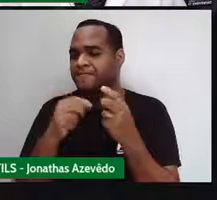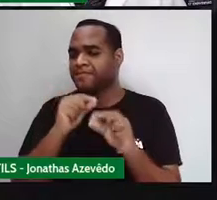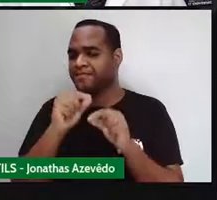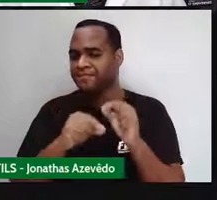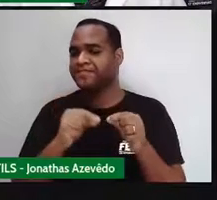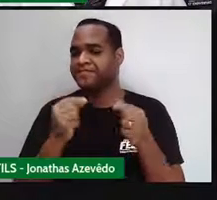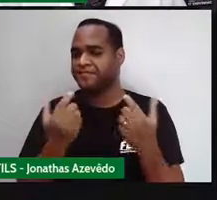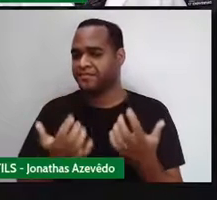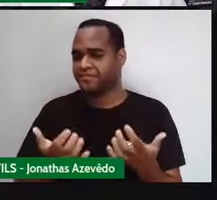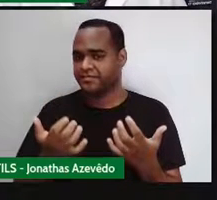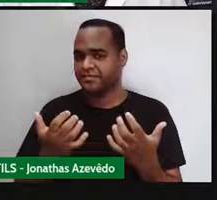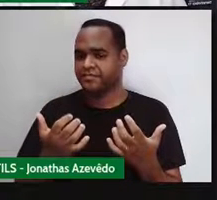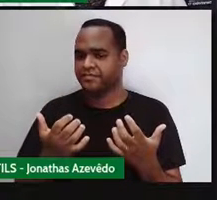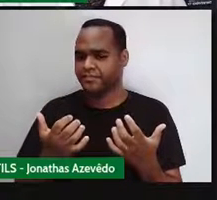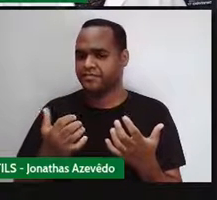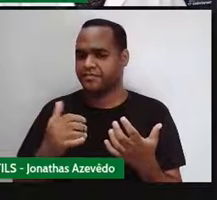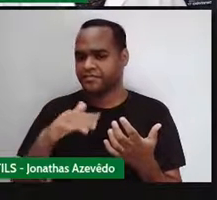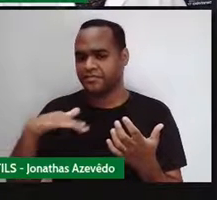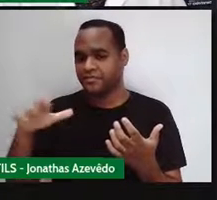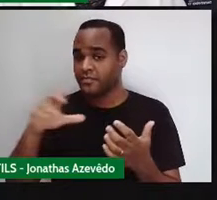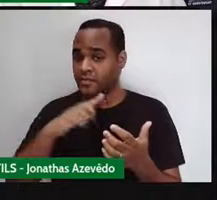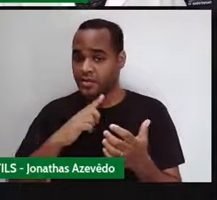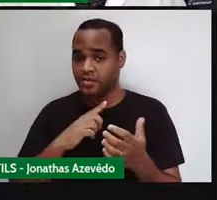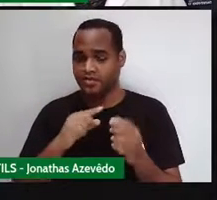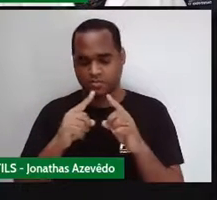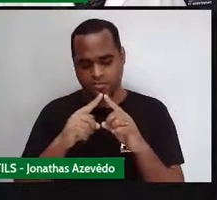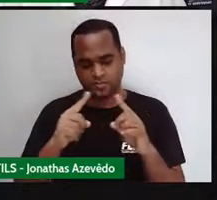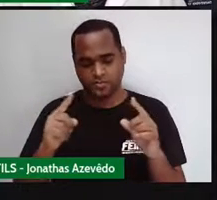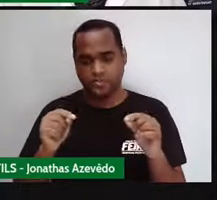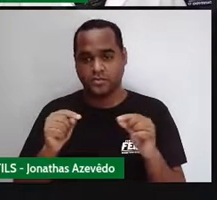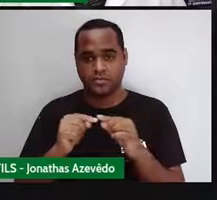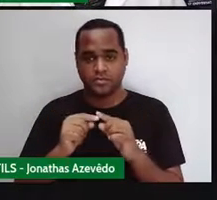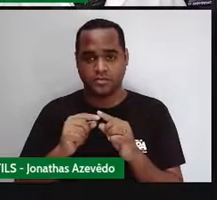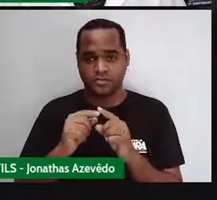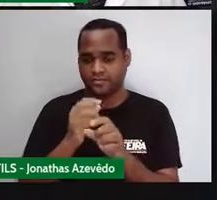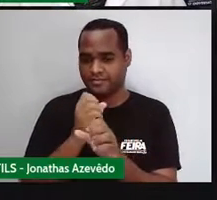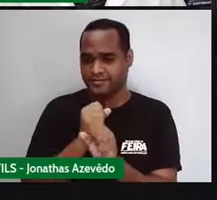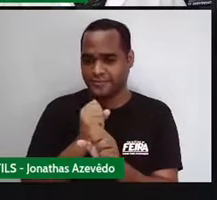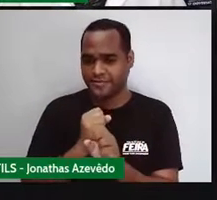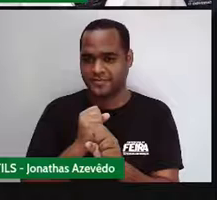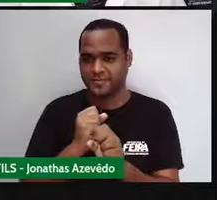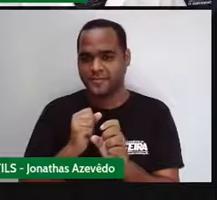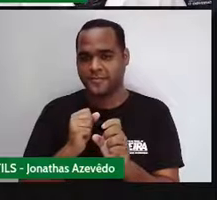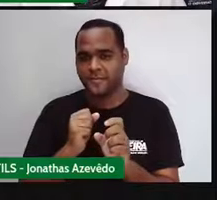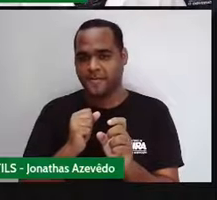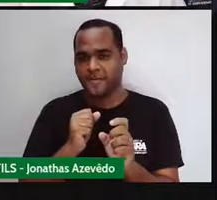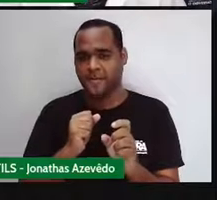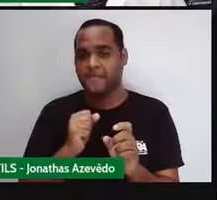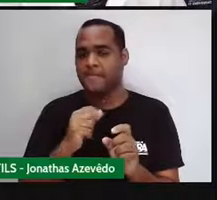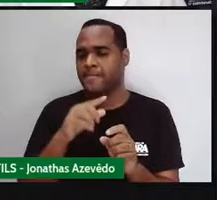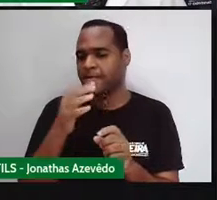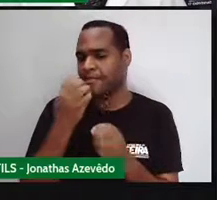mesmas medidas, ó. Têm os mesmos tamanhos. Olha só que bacana isso, gente.